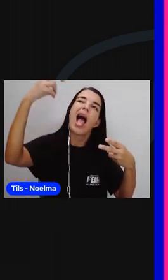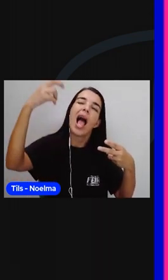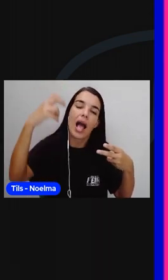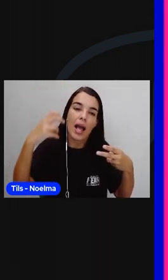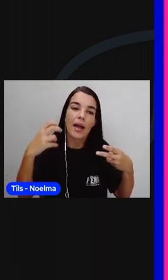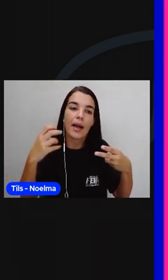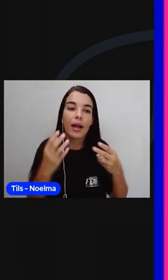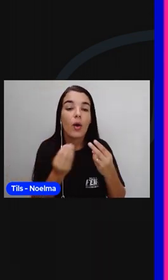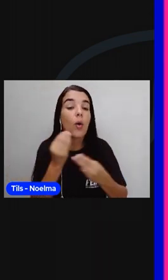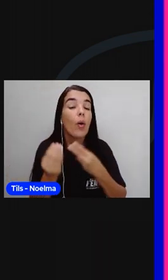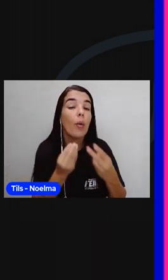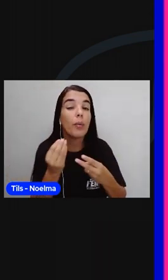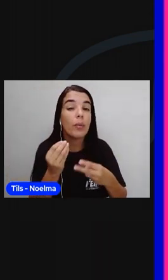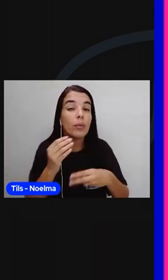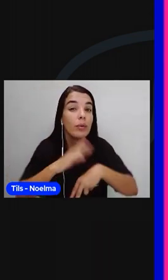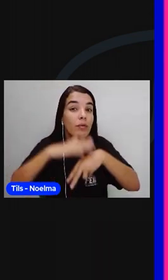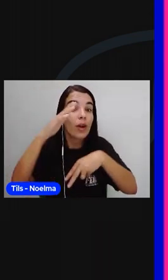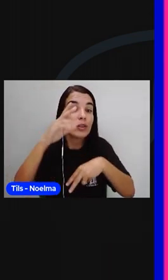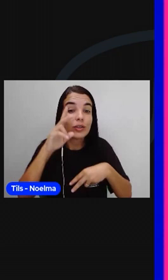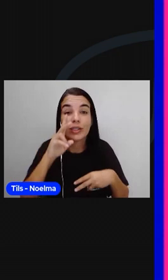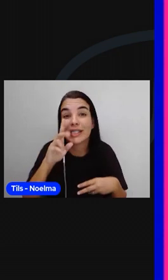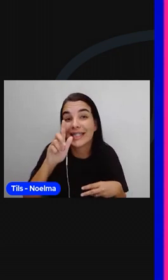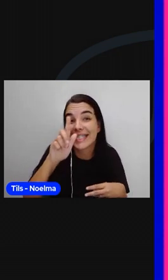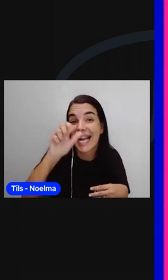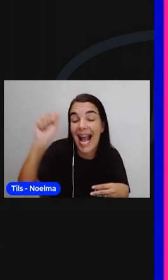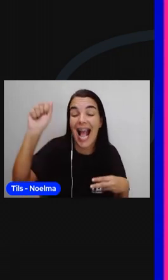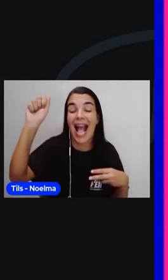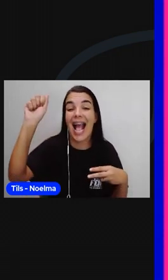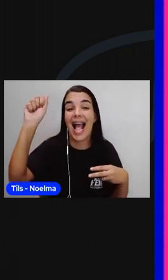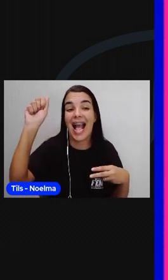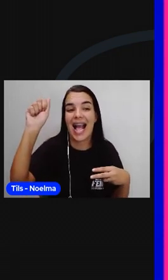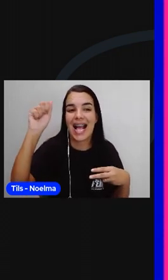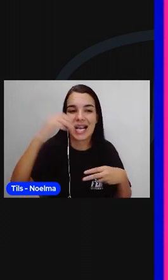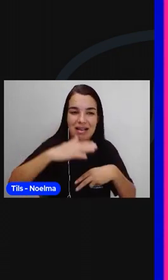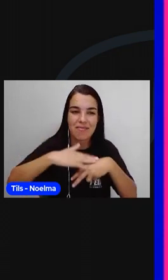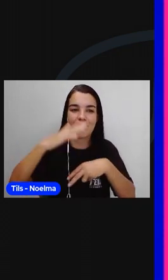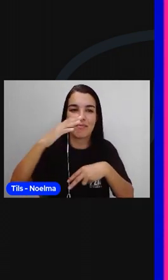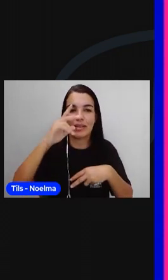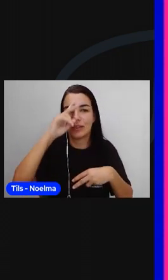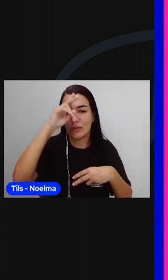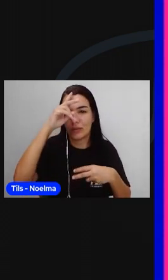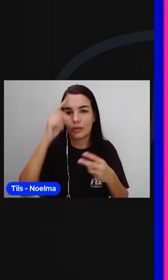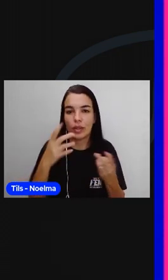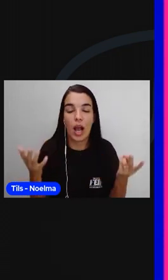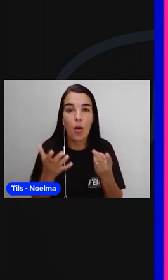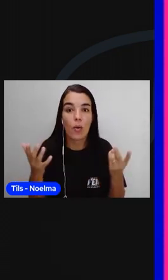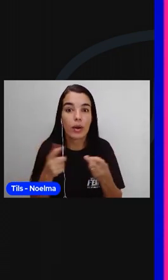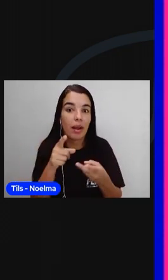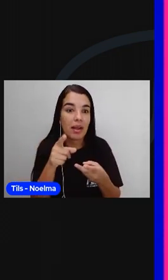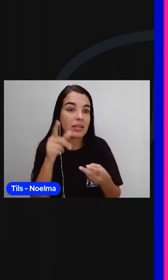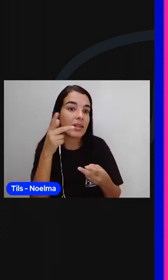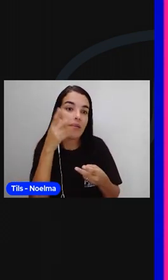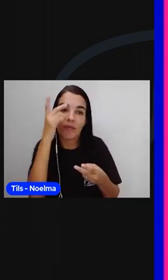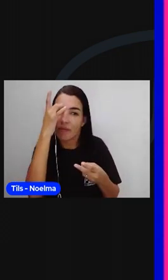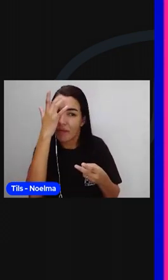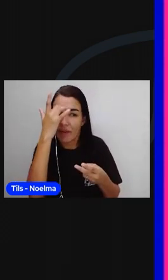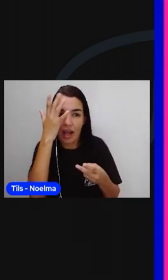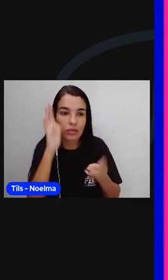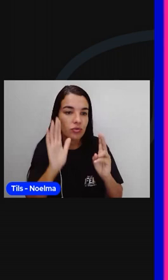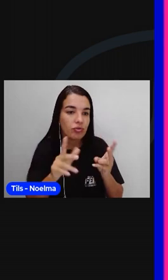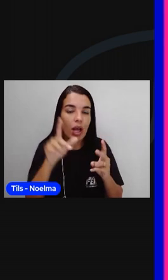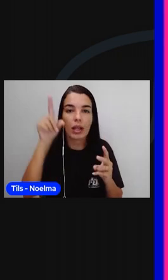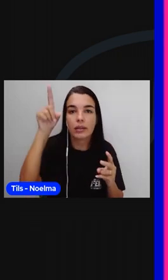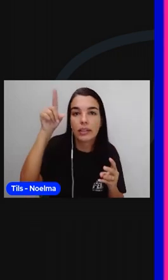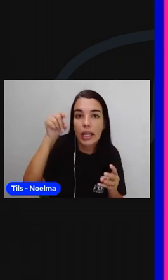Nós falamos o gá mais forte. Búfalo. Búfalo é uma palavra